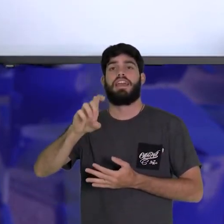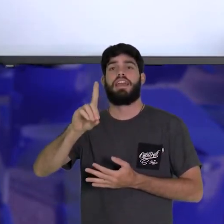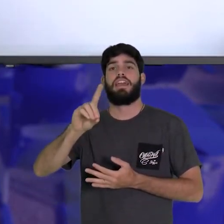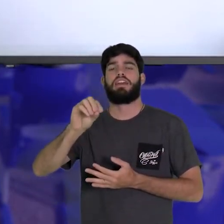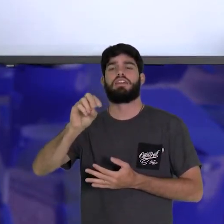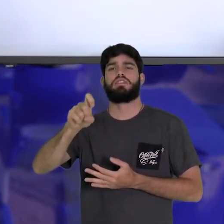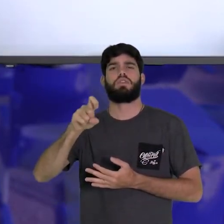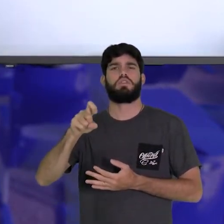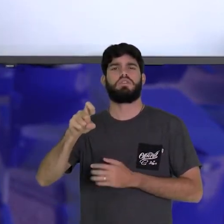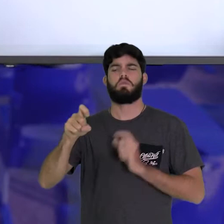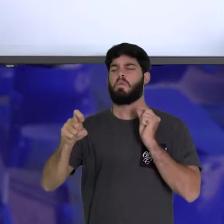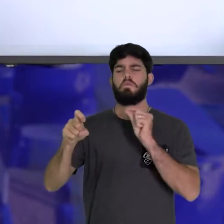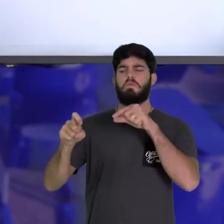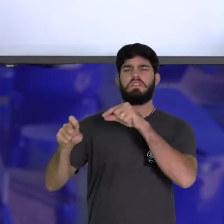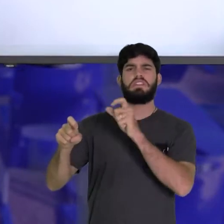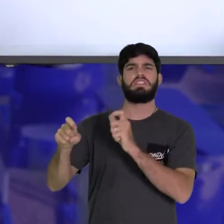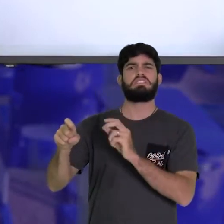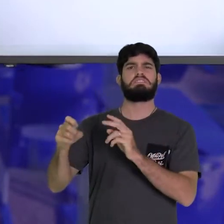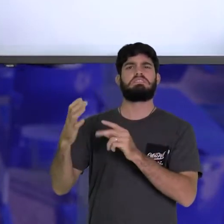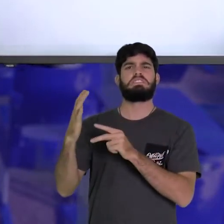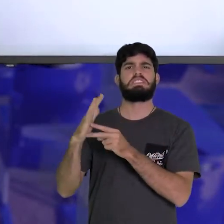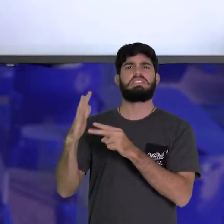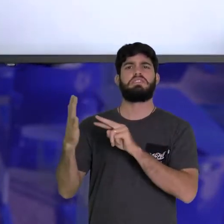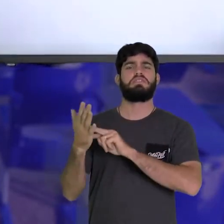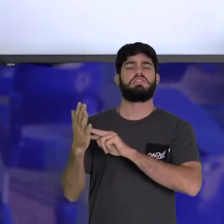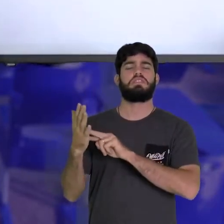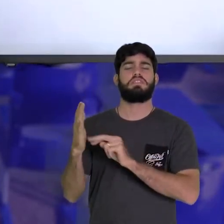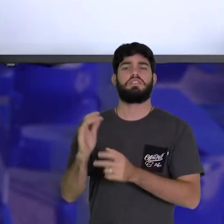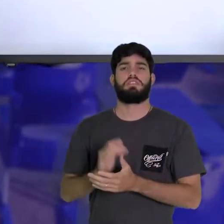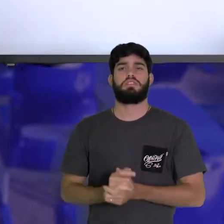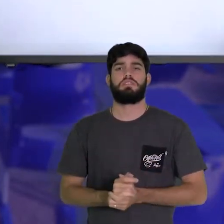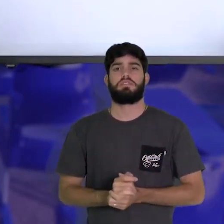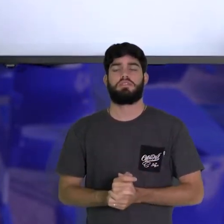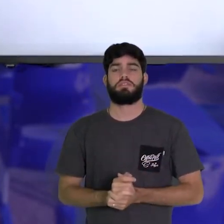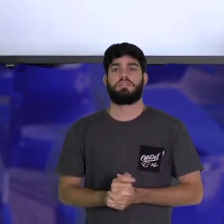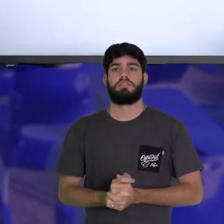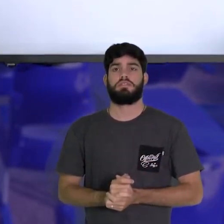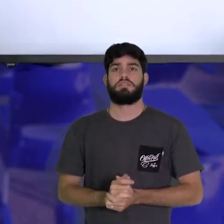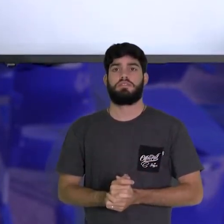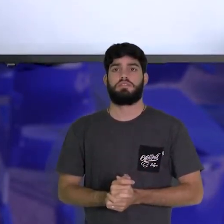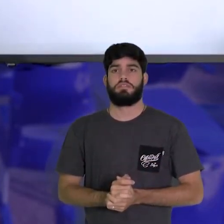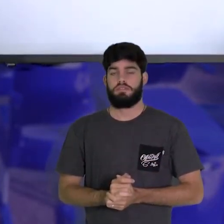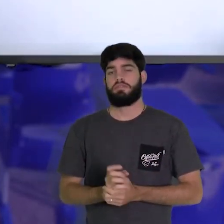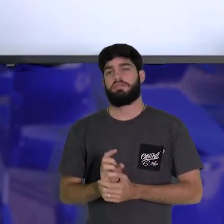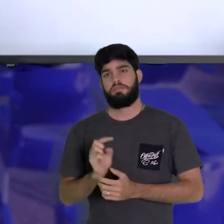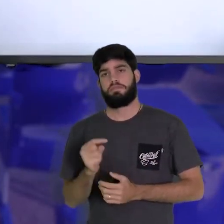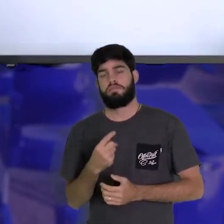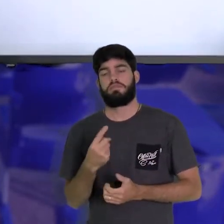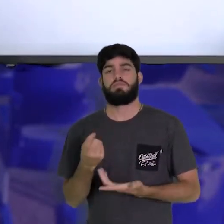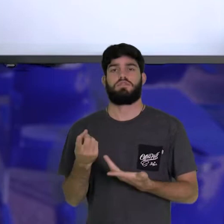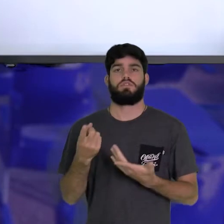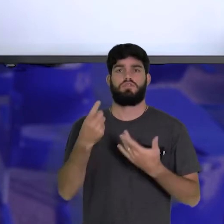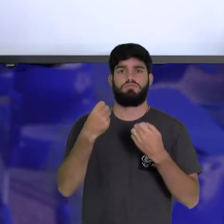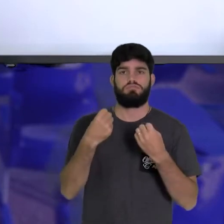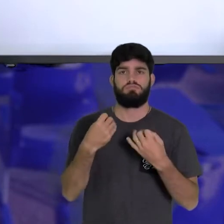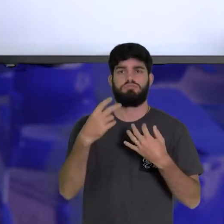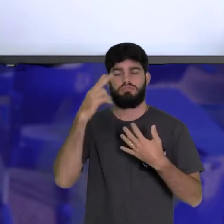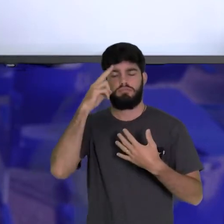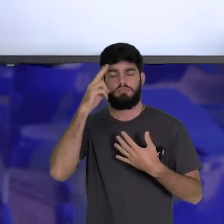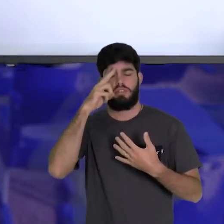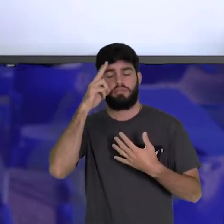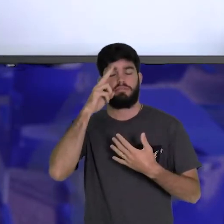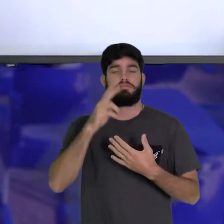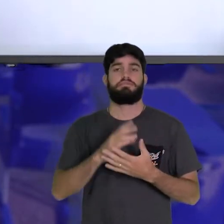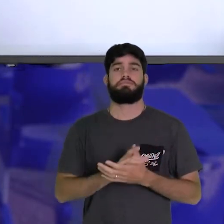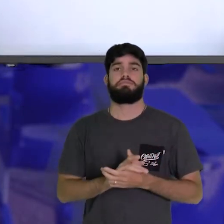E o que vem a ser um fenômeno redox? Muito bem, então vamos nos lembrar.